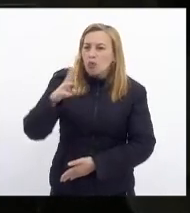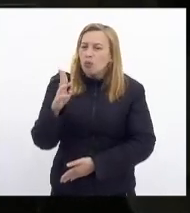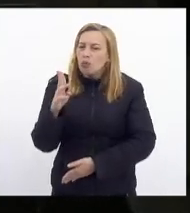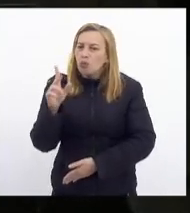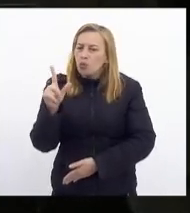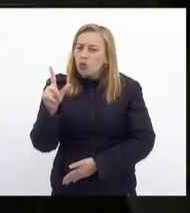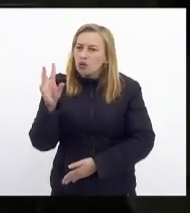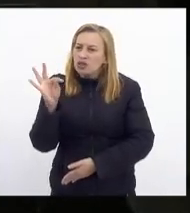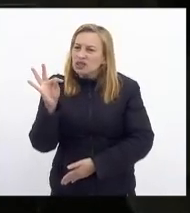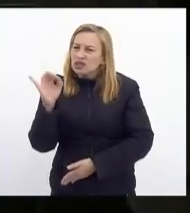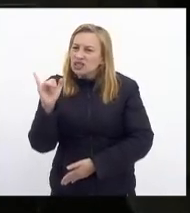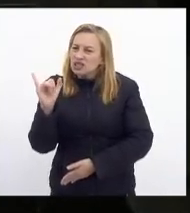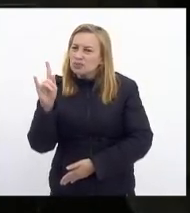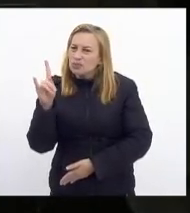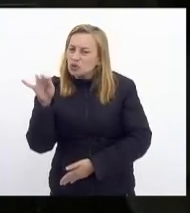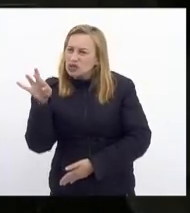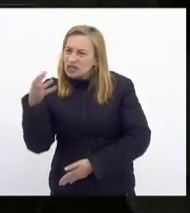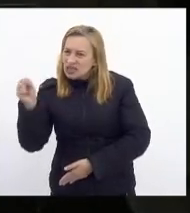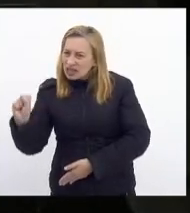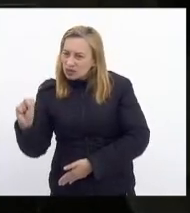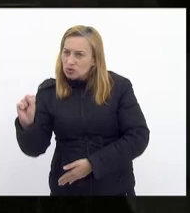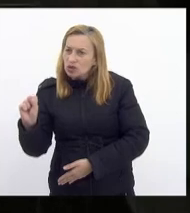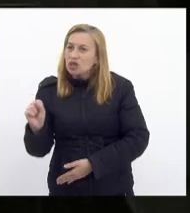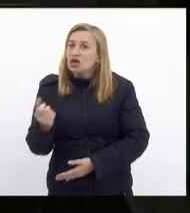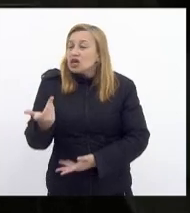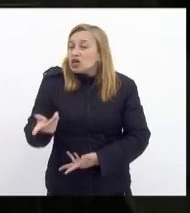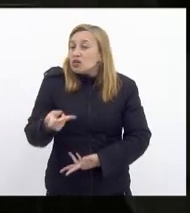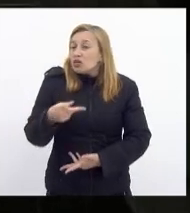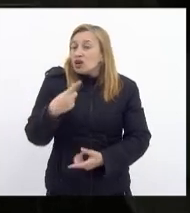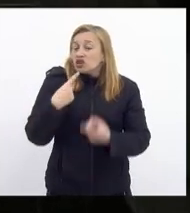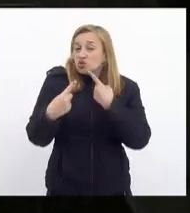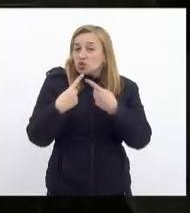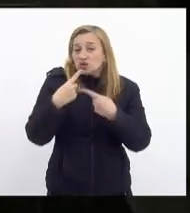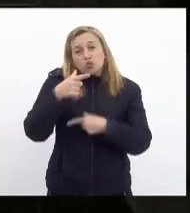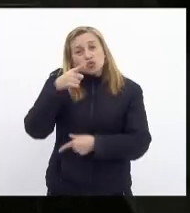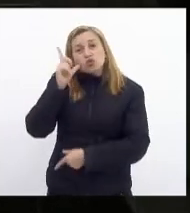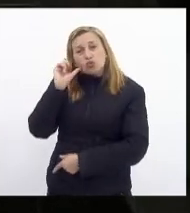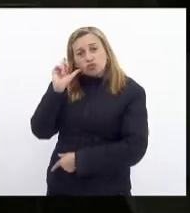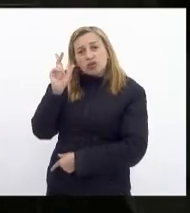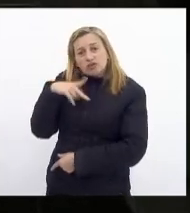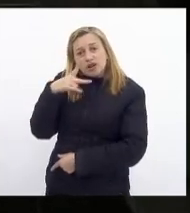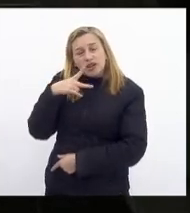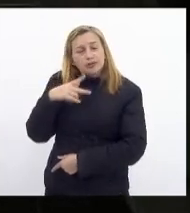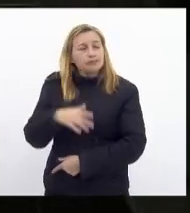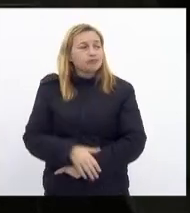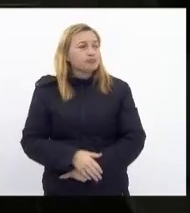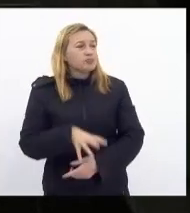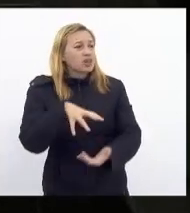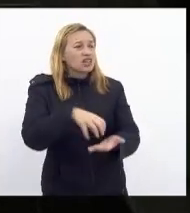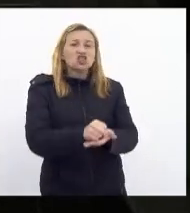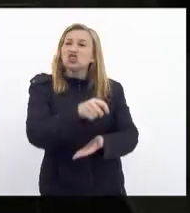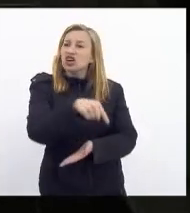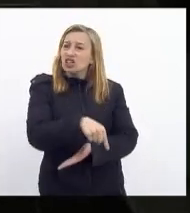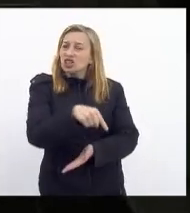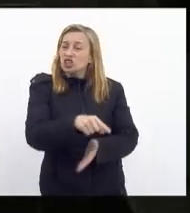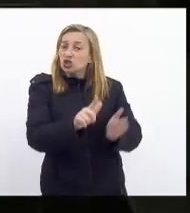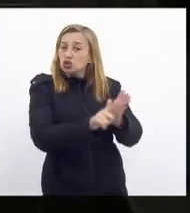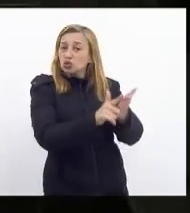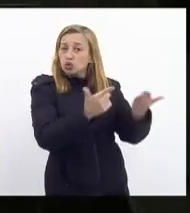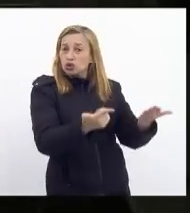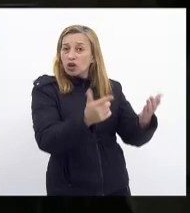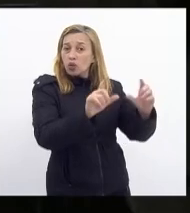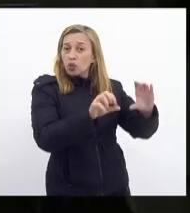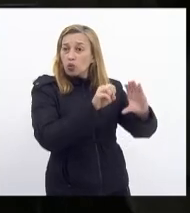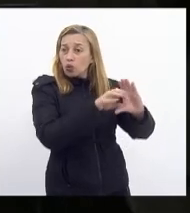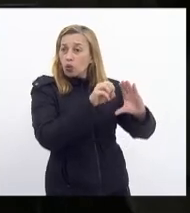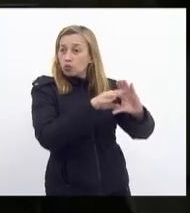e me referia a nossa nossa discussão de ontem e registrei aqui que o jornal o globo de